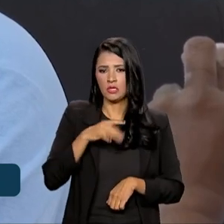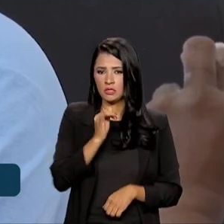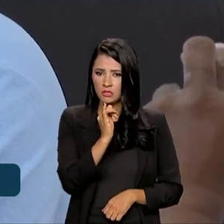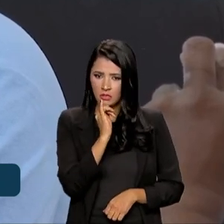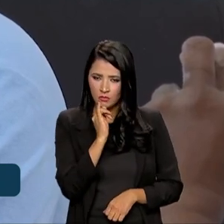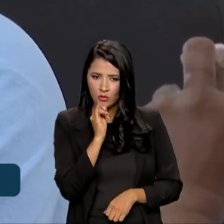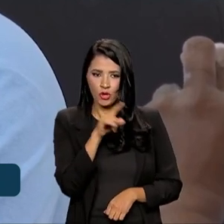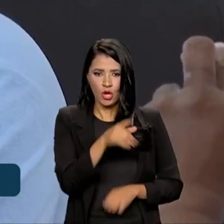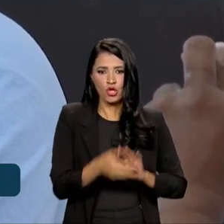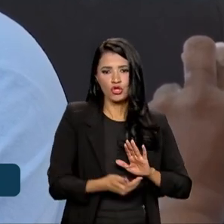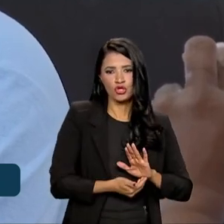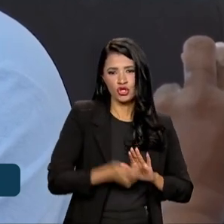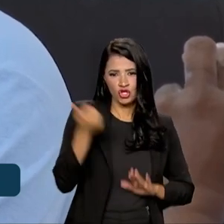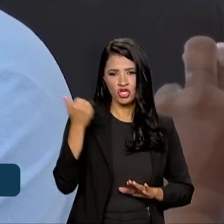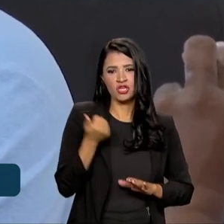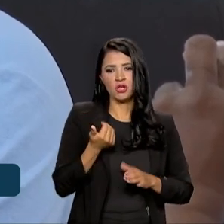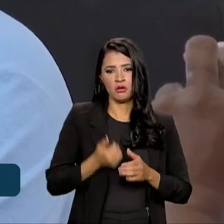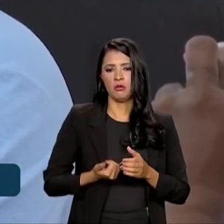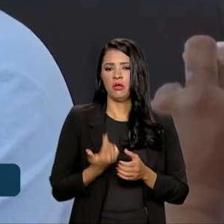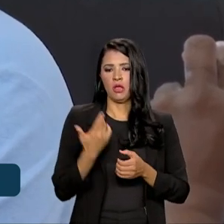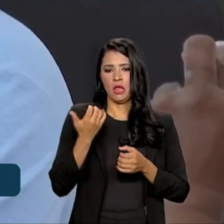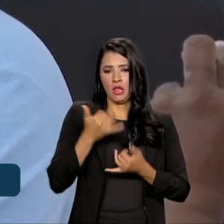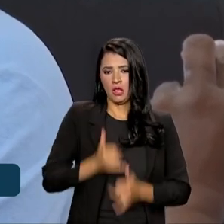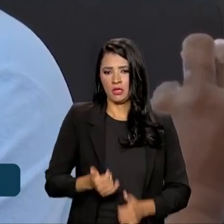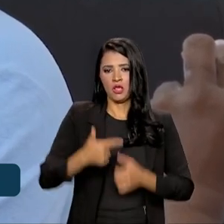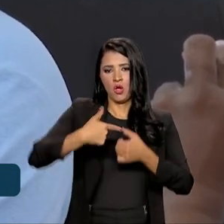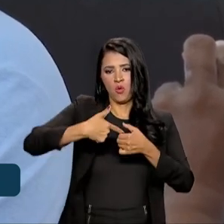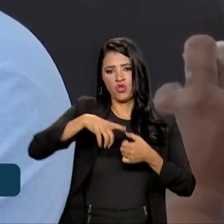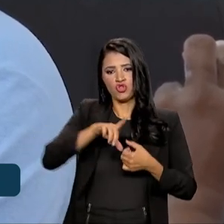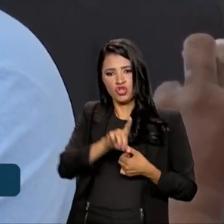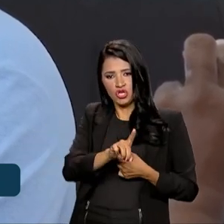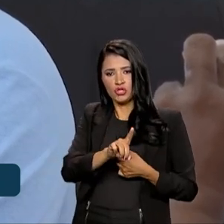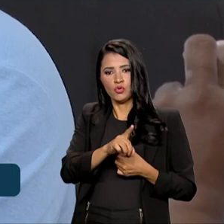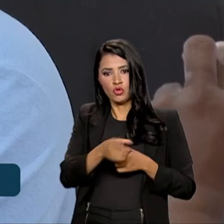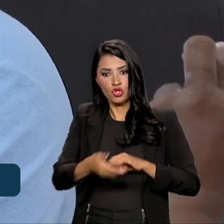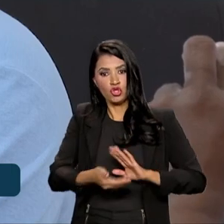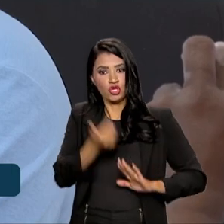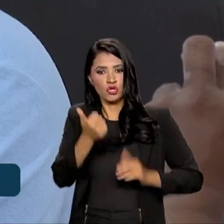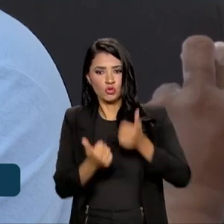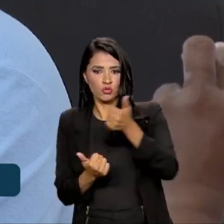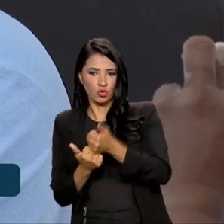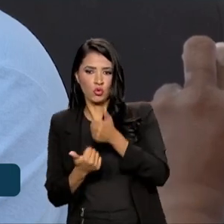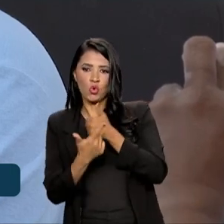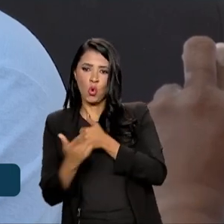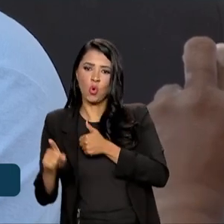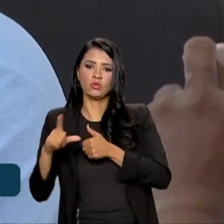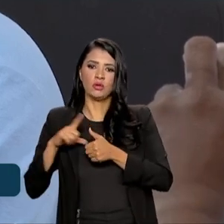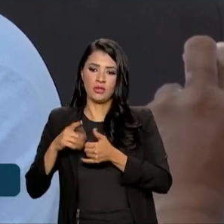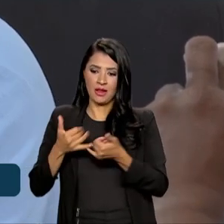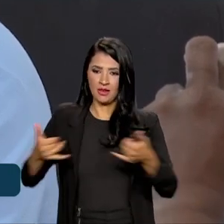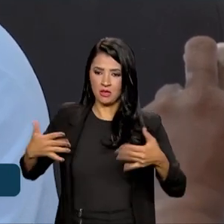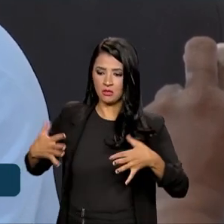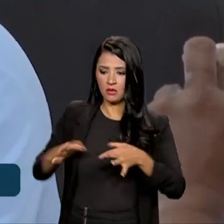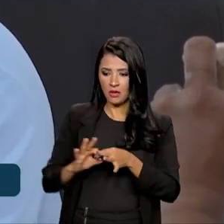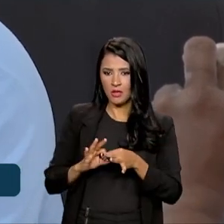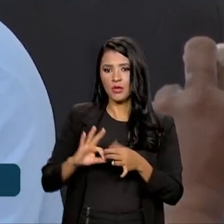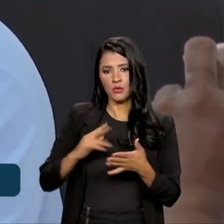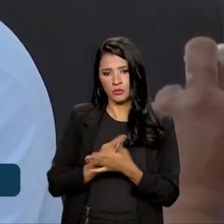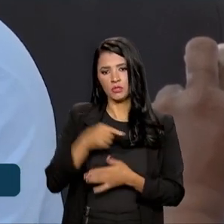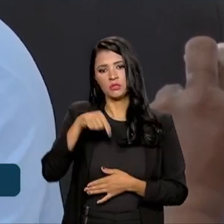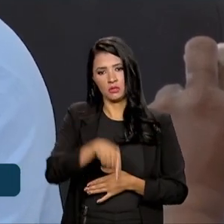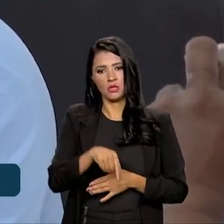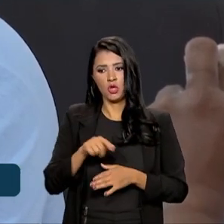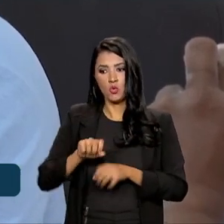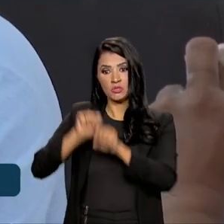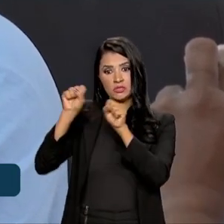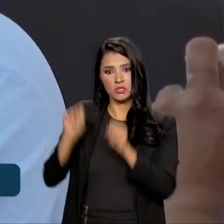geração a óleo diesel e coloca a solução interligada no sistema, o que está acontecendo aqui,